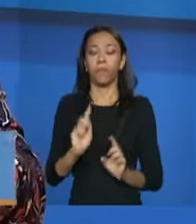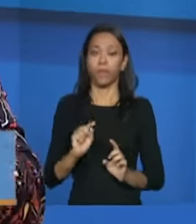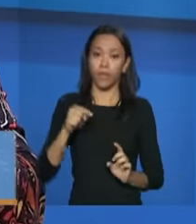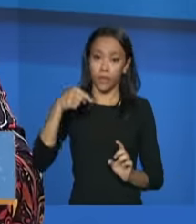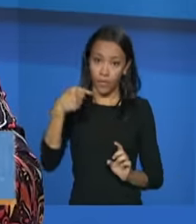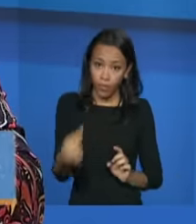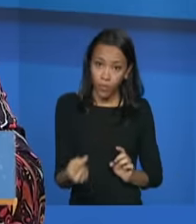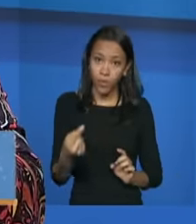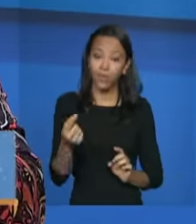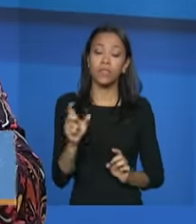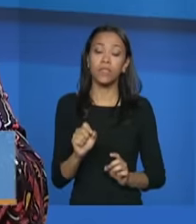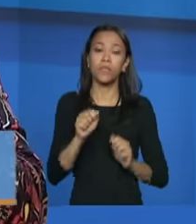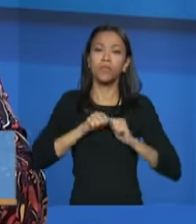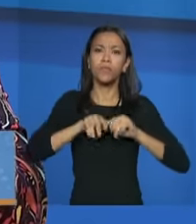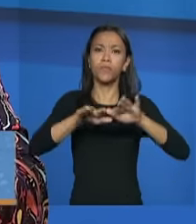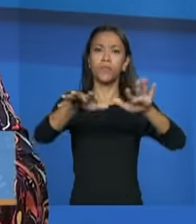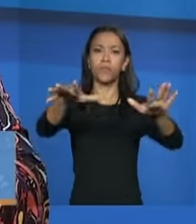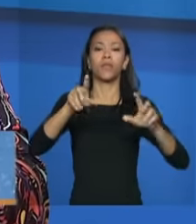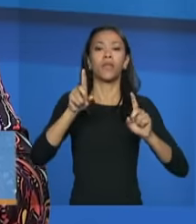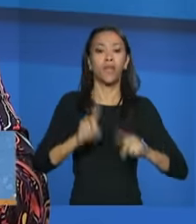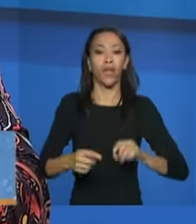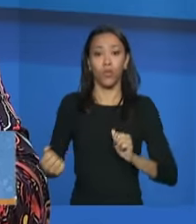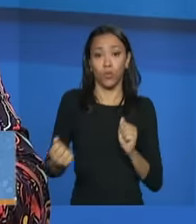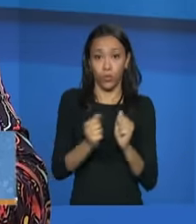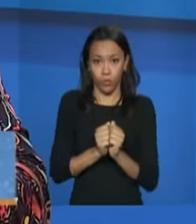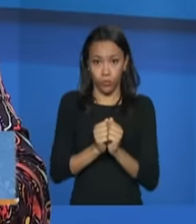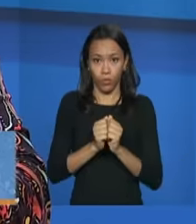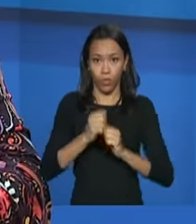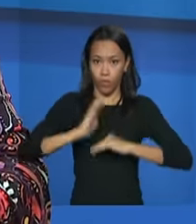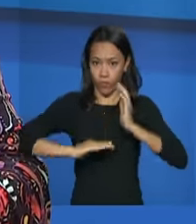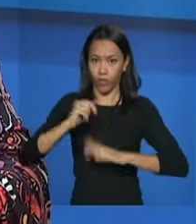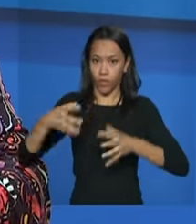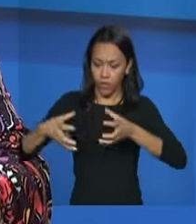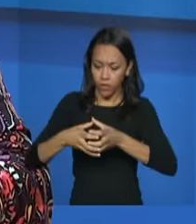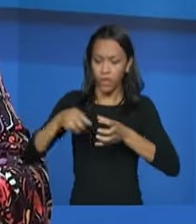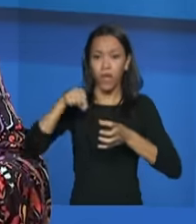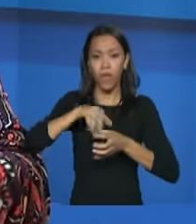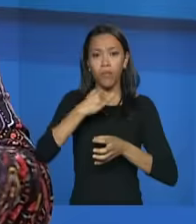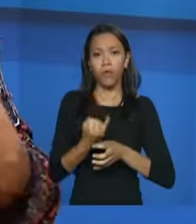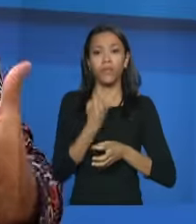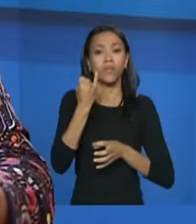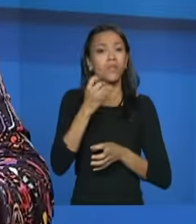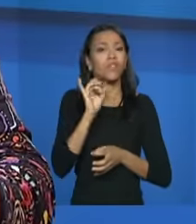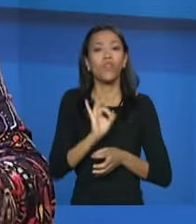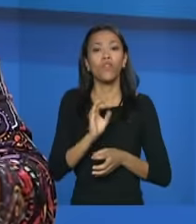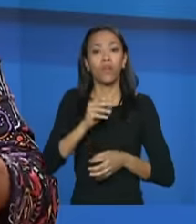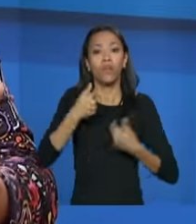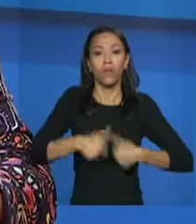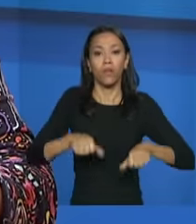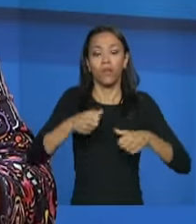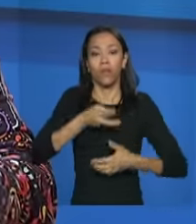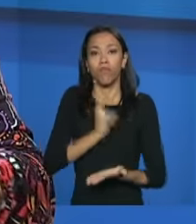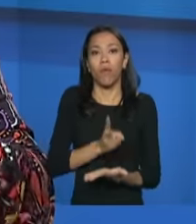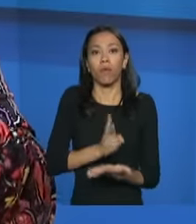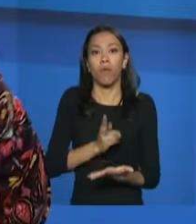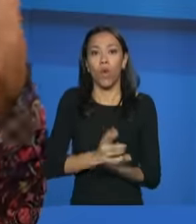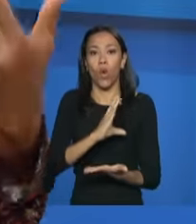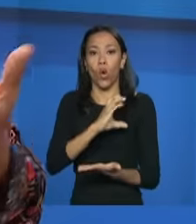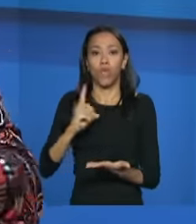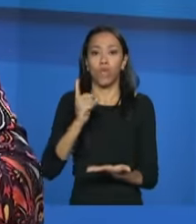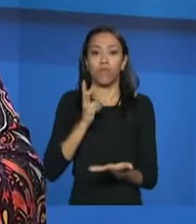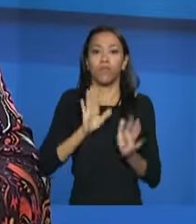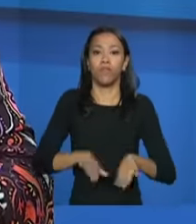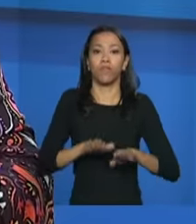esse plano de regionalização que é feito em conjunto com a equipe isso é muito importante que não fique apenas na coordenação de um processo mas também que